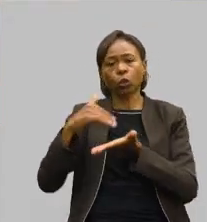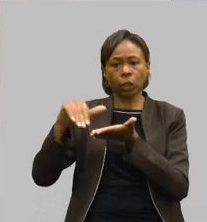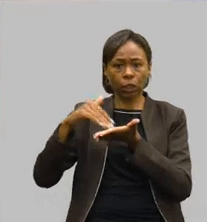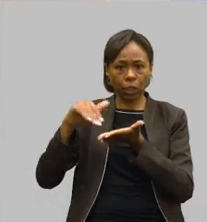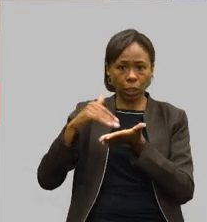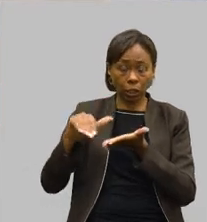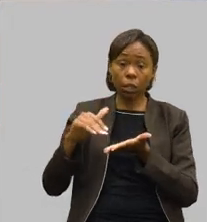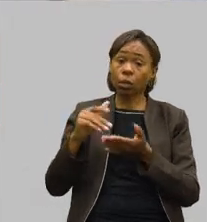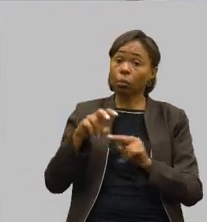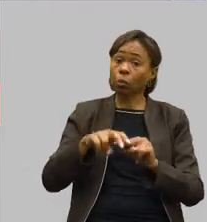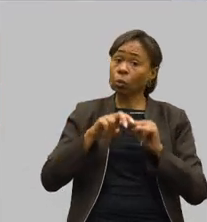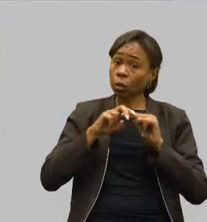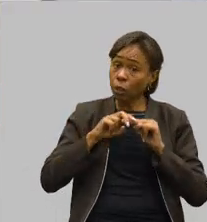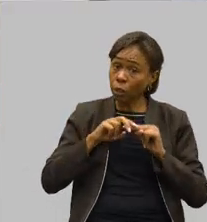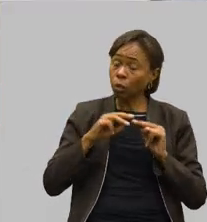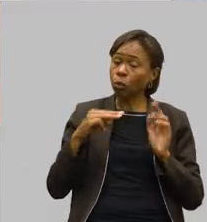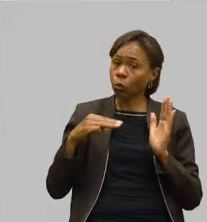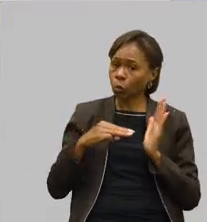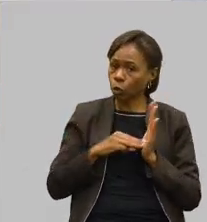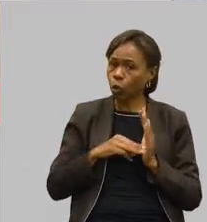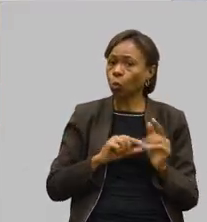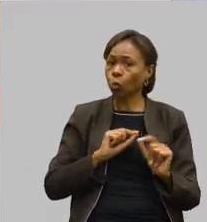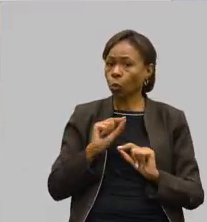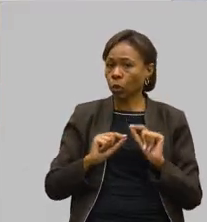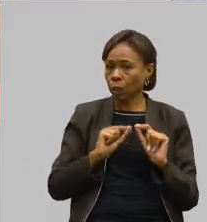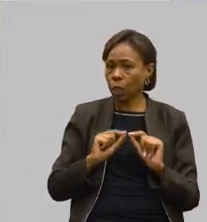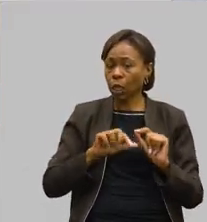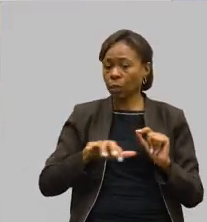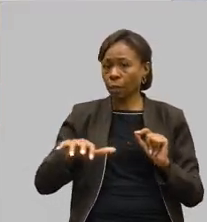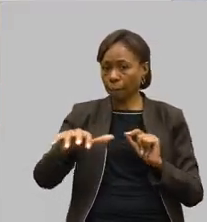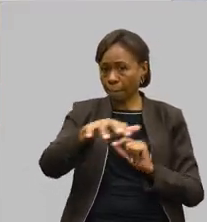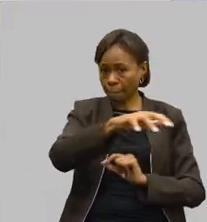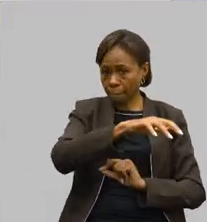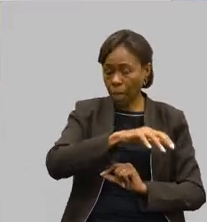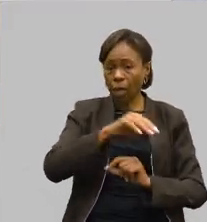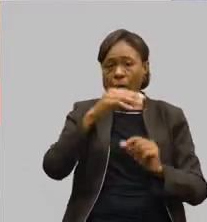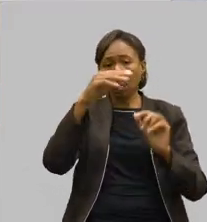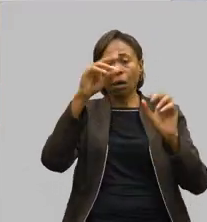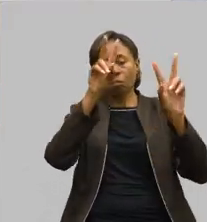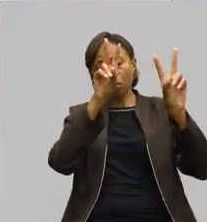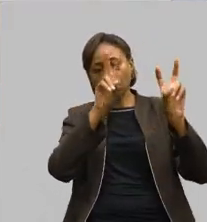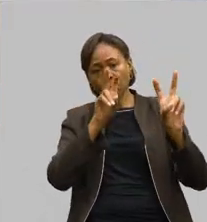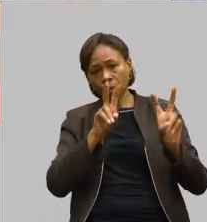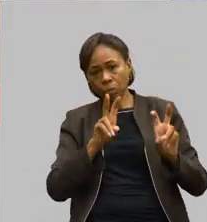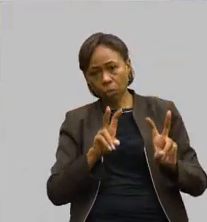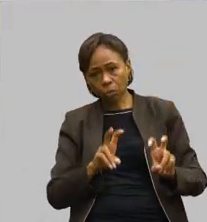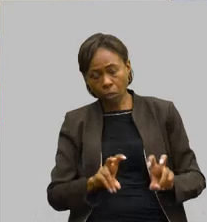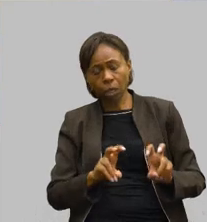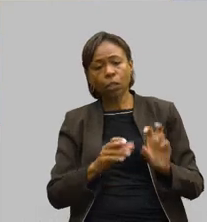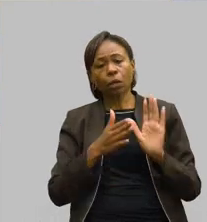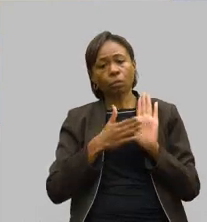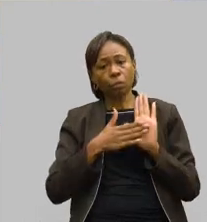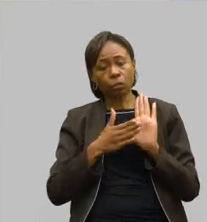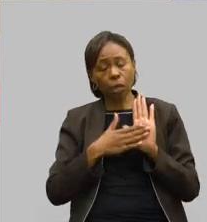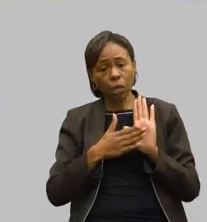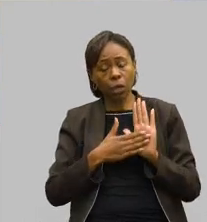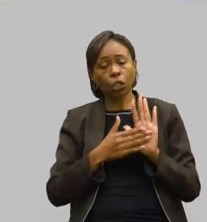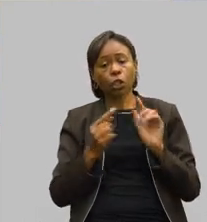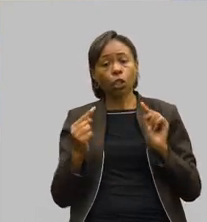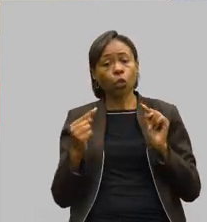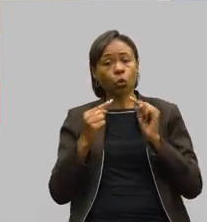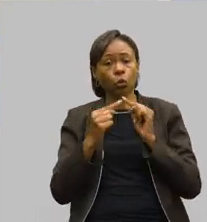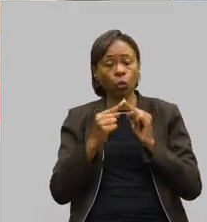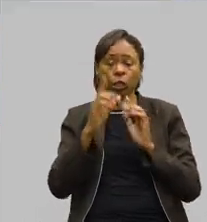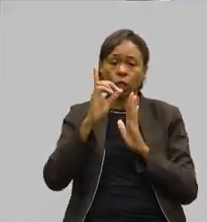Por esse motivo, nós fizemos a separação das pautas e aqui continuaremos a tratar, neste momento, de pautas relacionadas também a